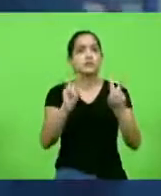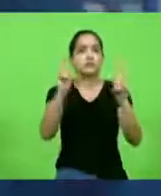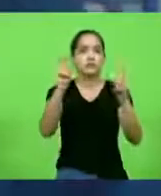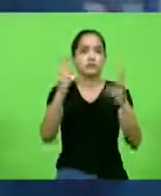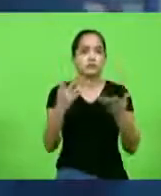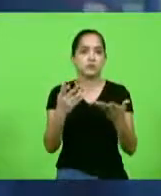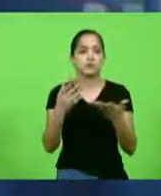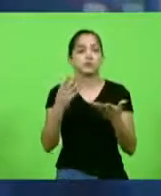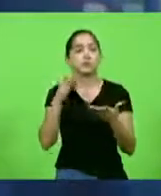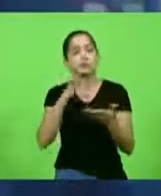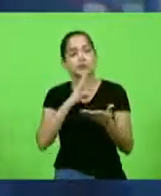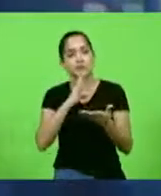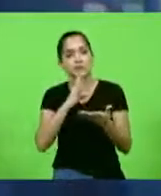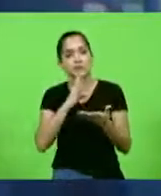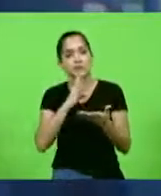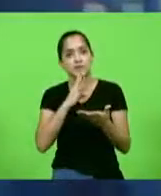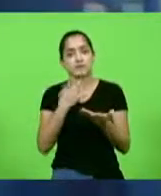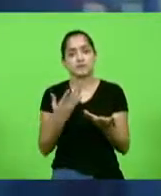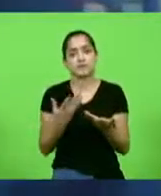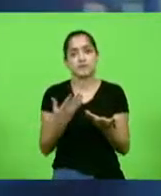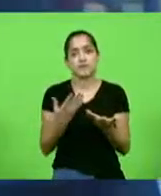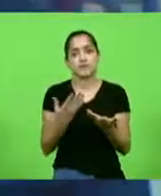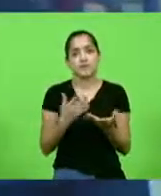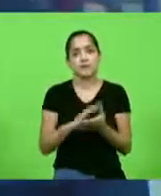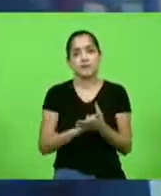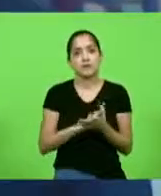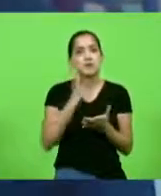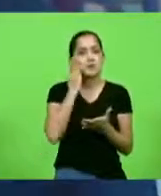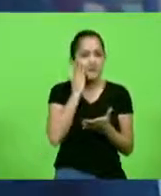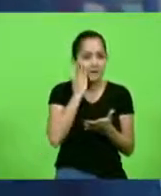da ditadura. E digo uma coisa, só sabe quem passa.